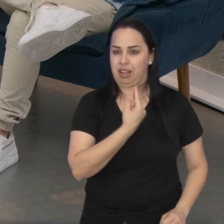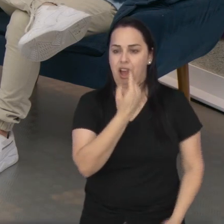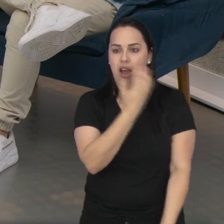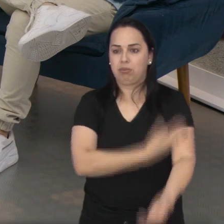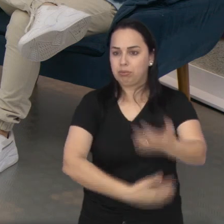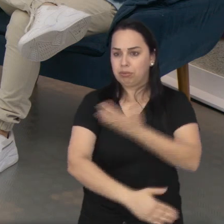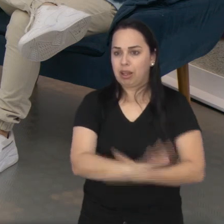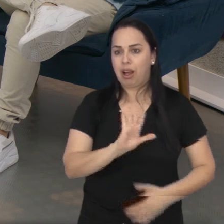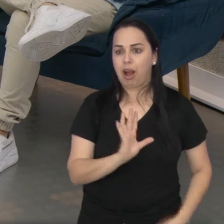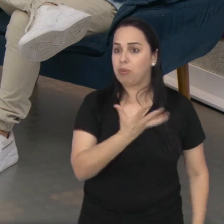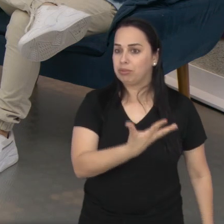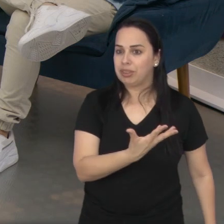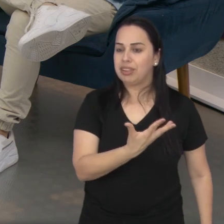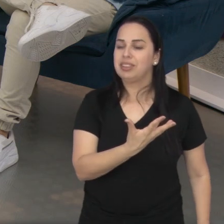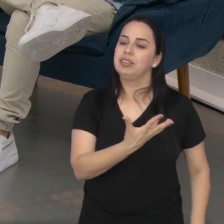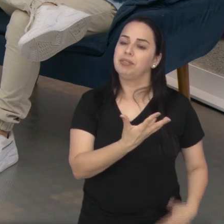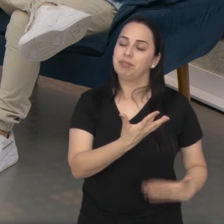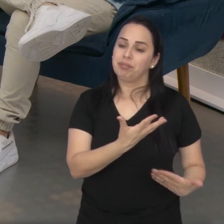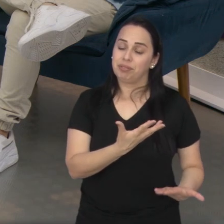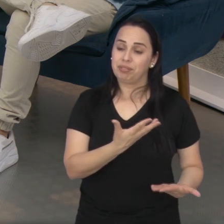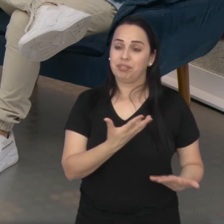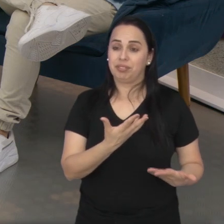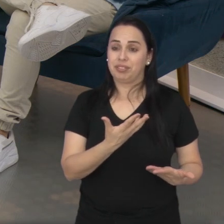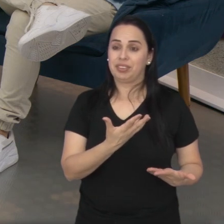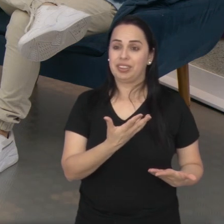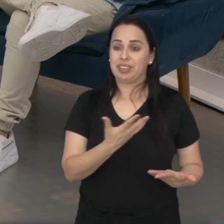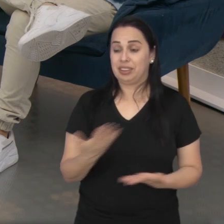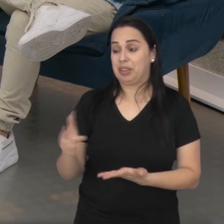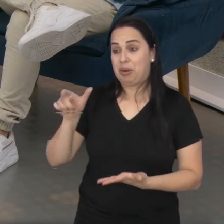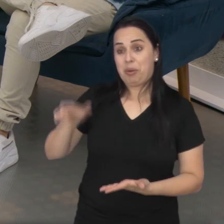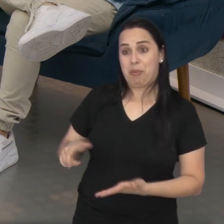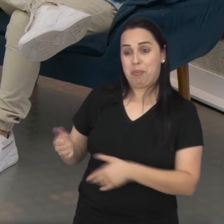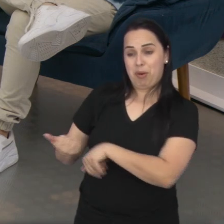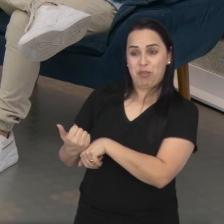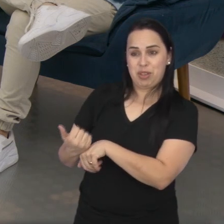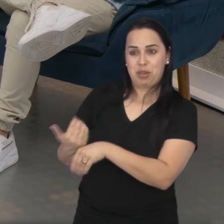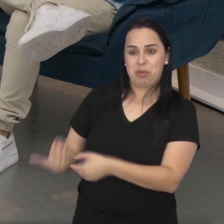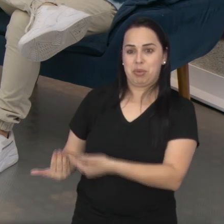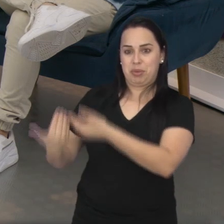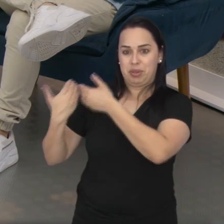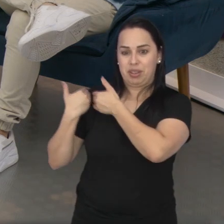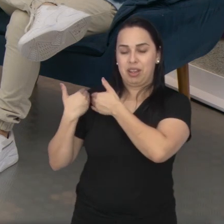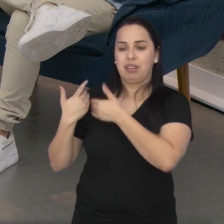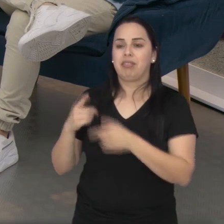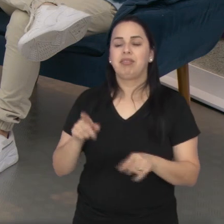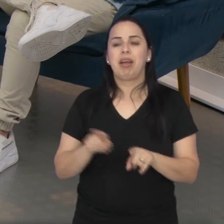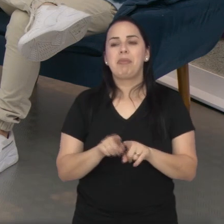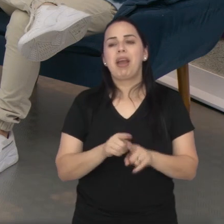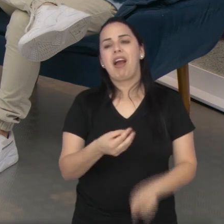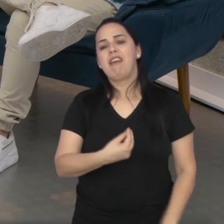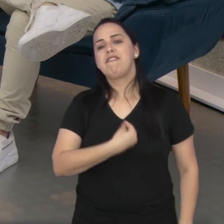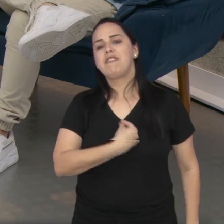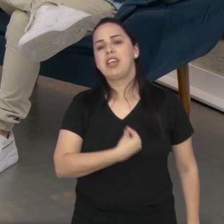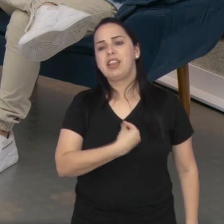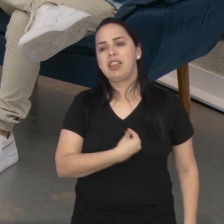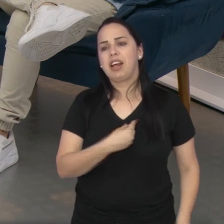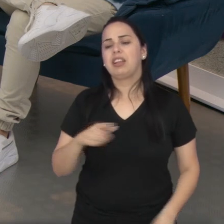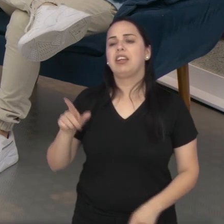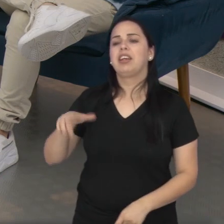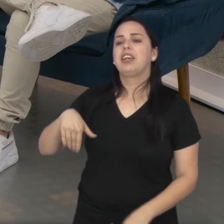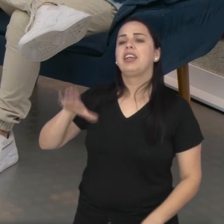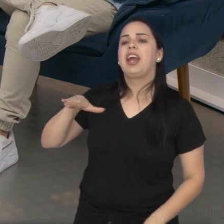exercício sozinho, acaba se machucando. Então, tem uma responsabilidade na atuação. Com a vida da pessoa,